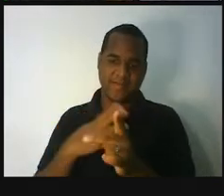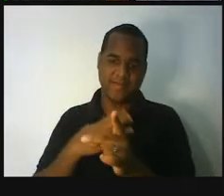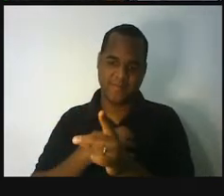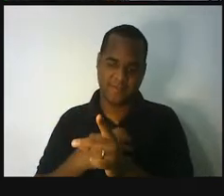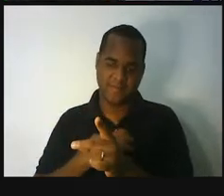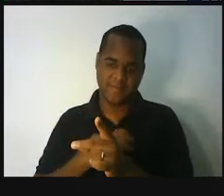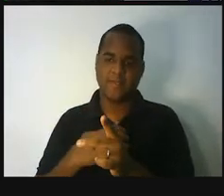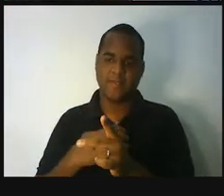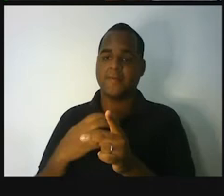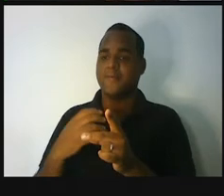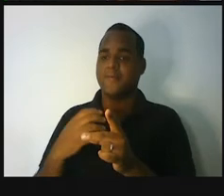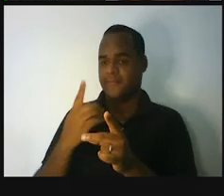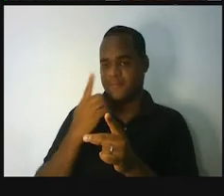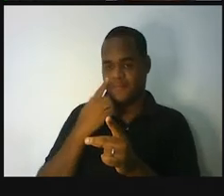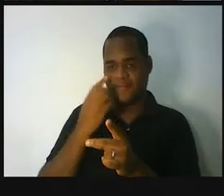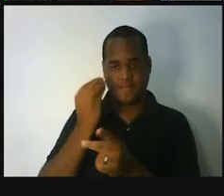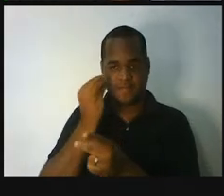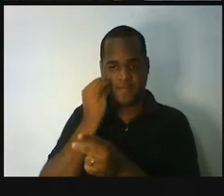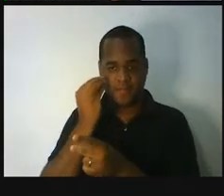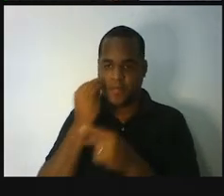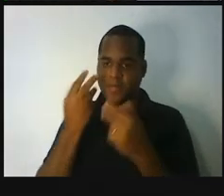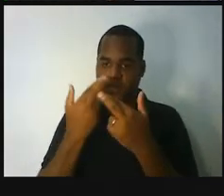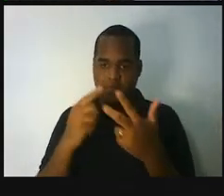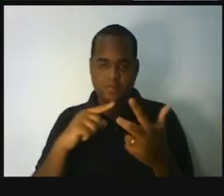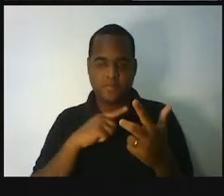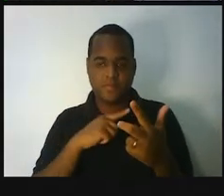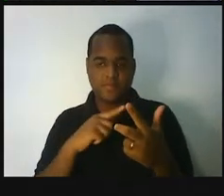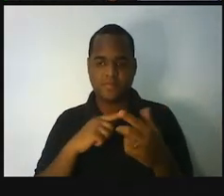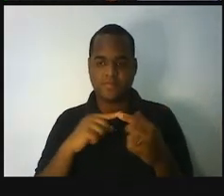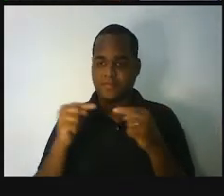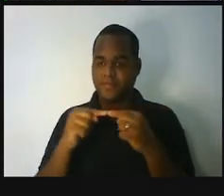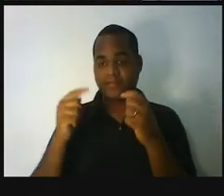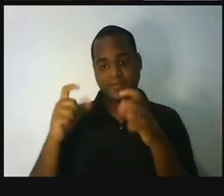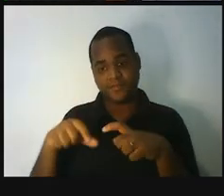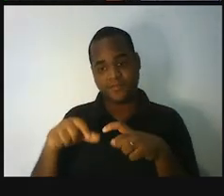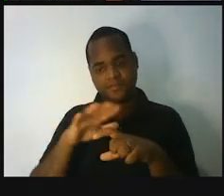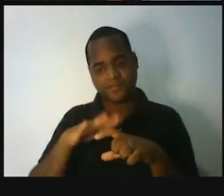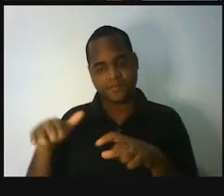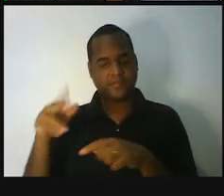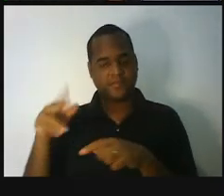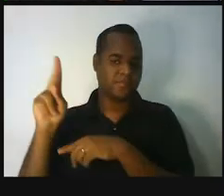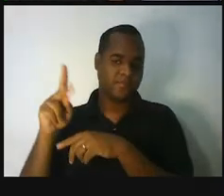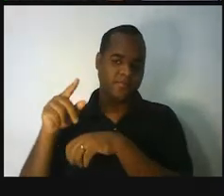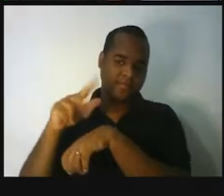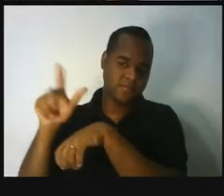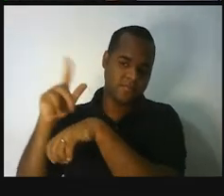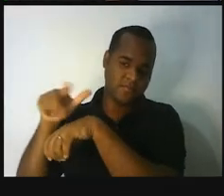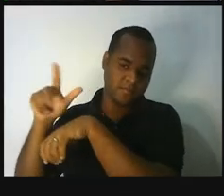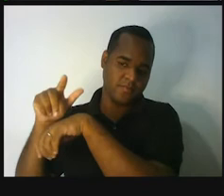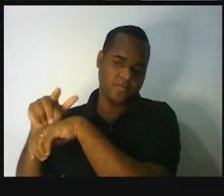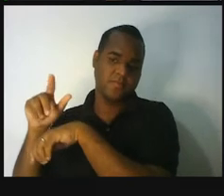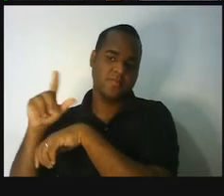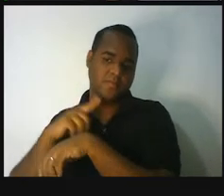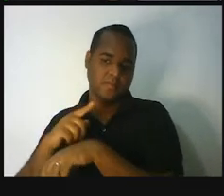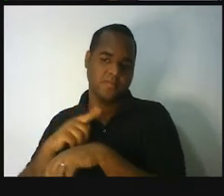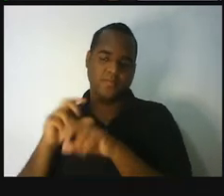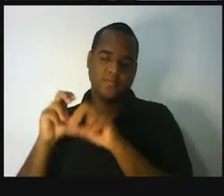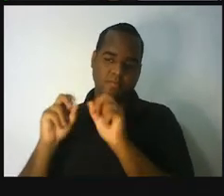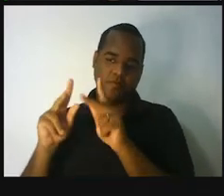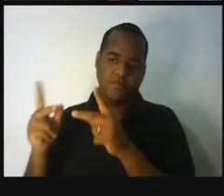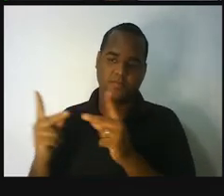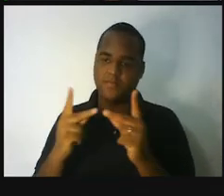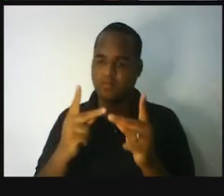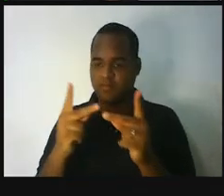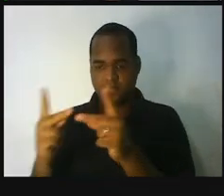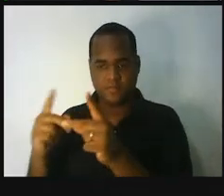mas que também existiram pessoas de fora do Brasil, de outros países e que vieram se visitar o